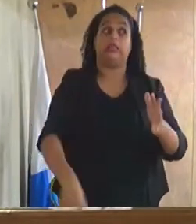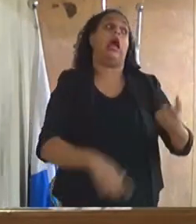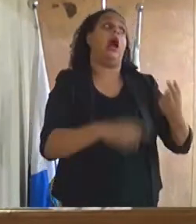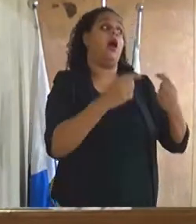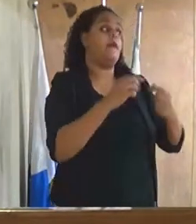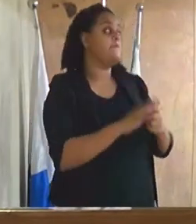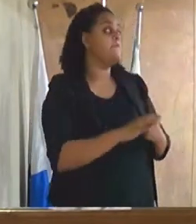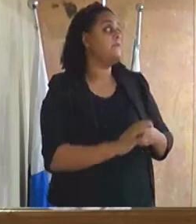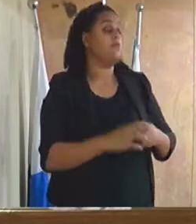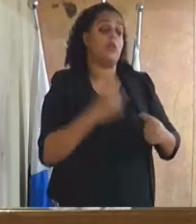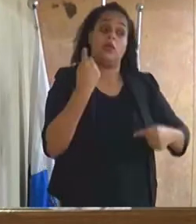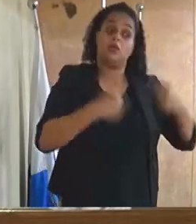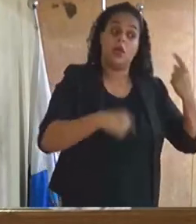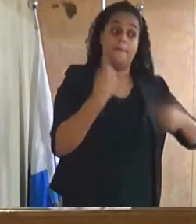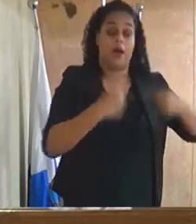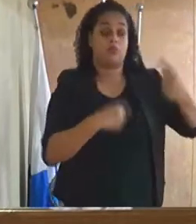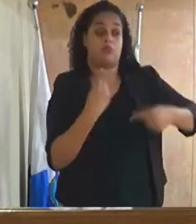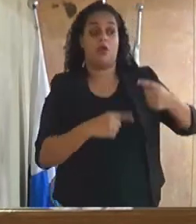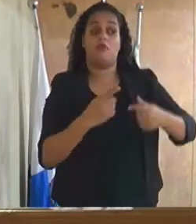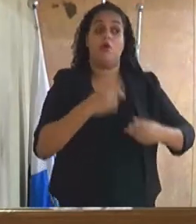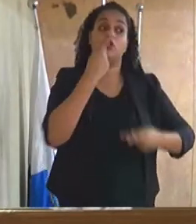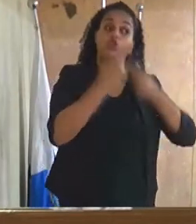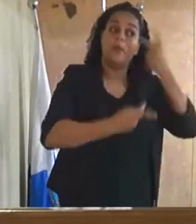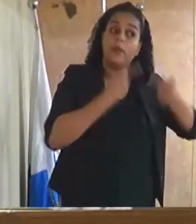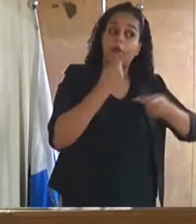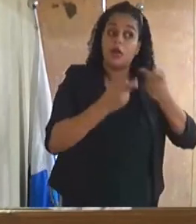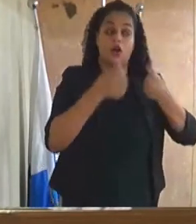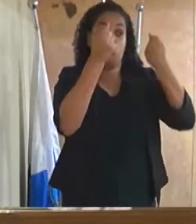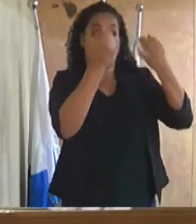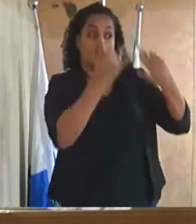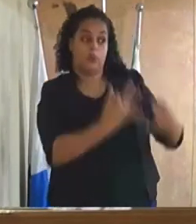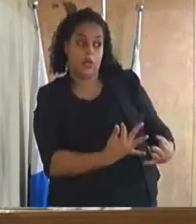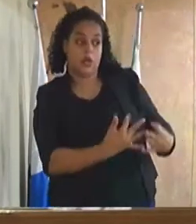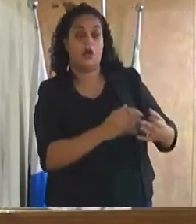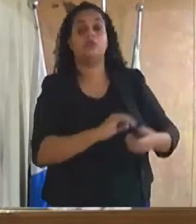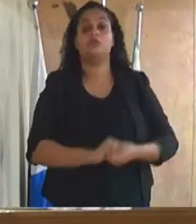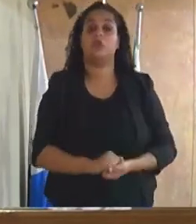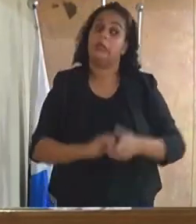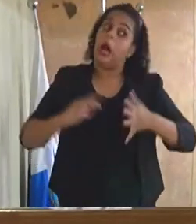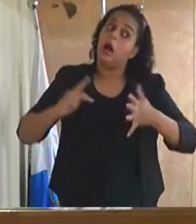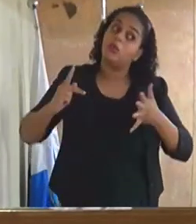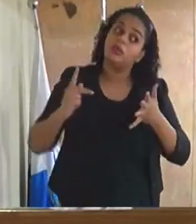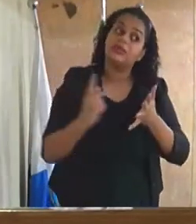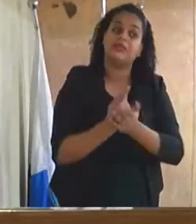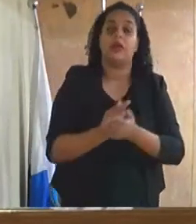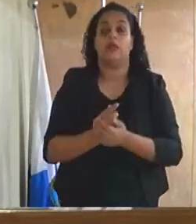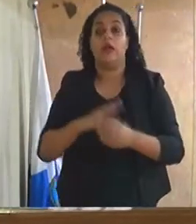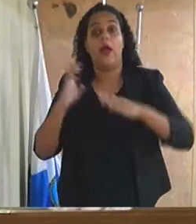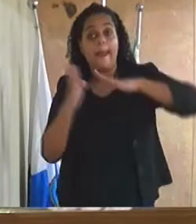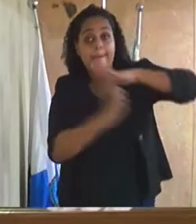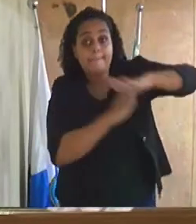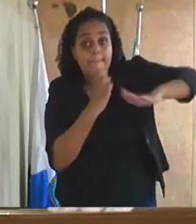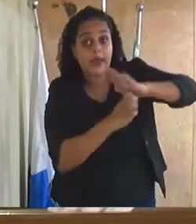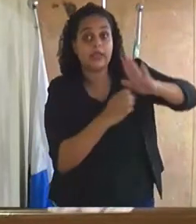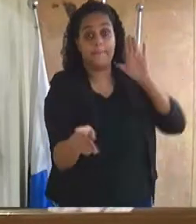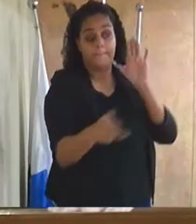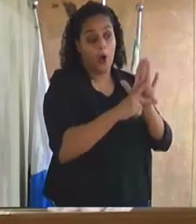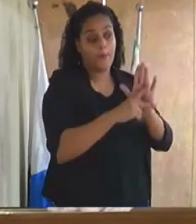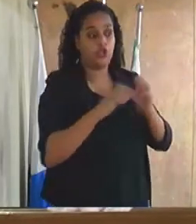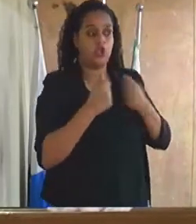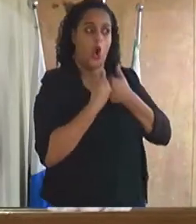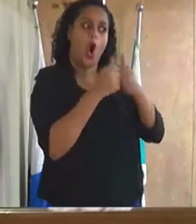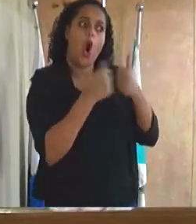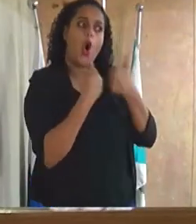e debatendo sobre o caso das empresas de ônibus estarem